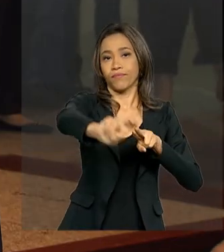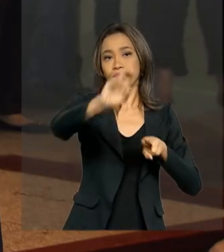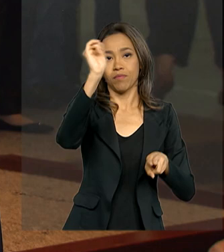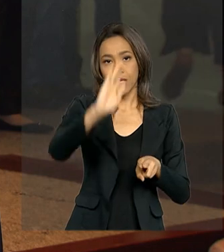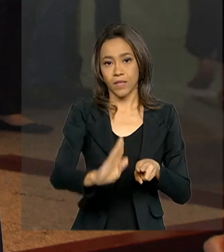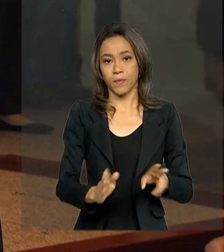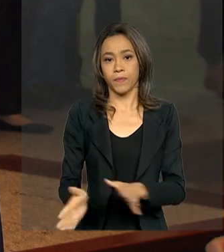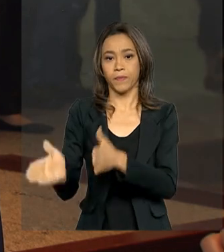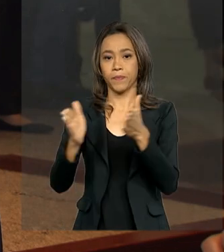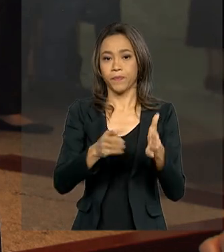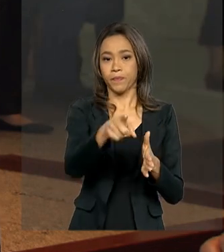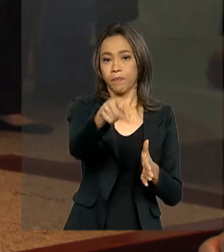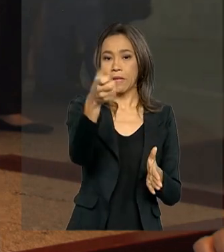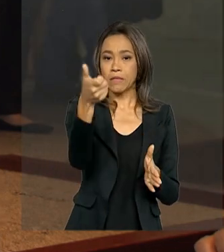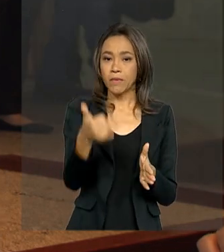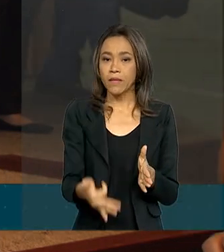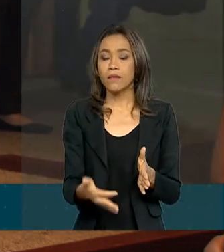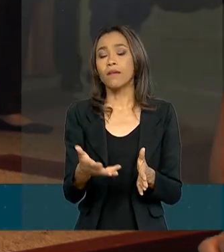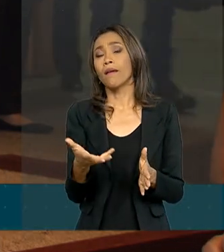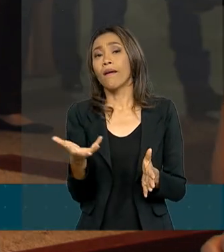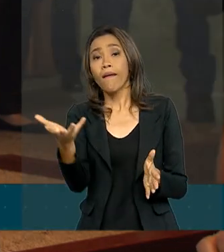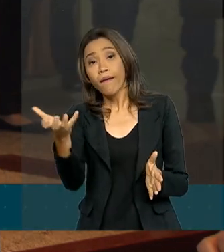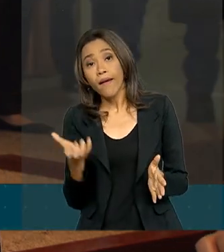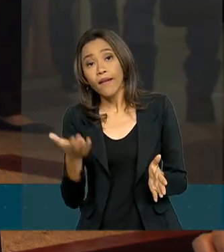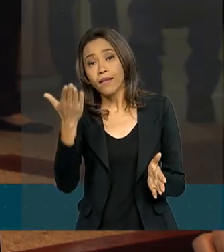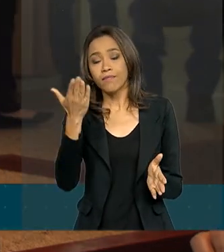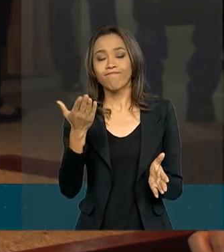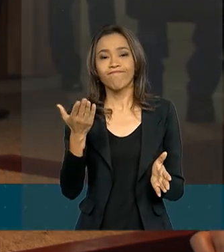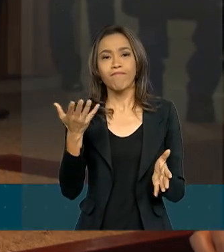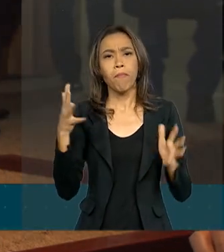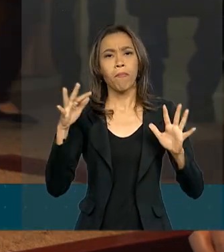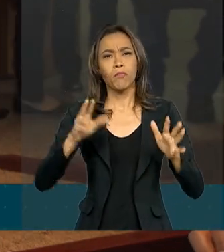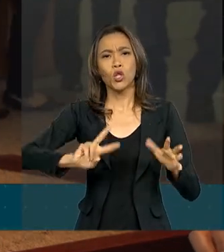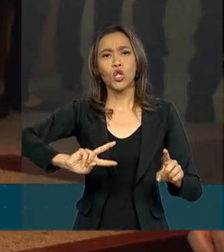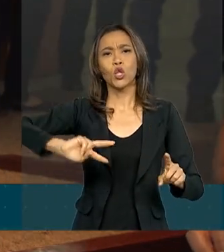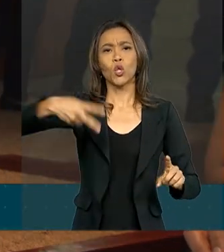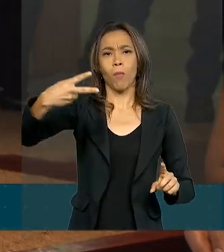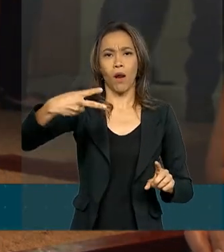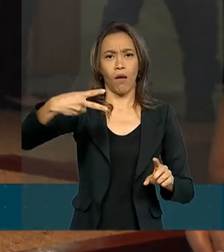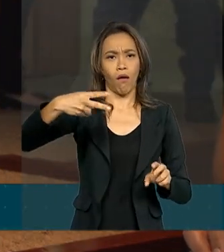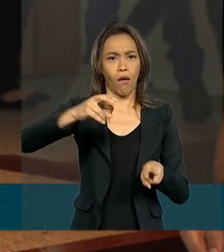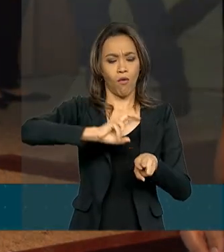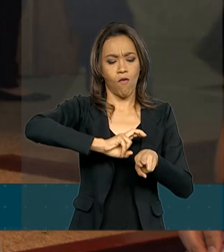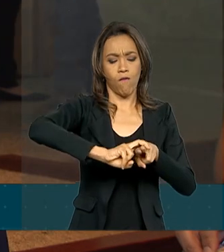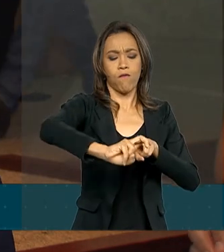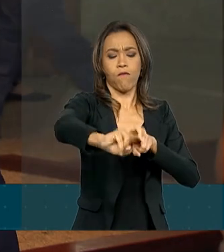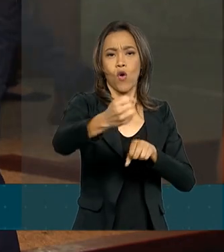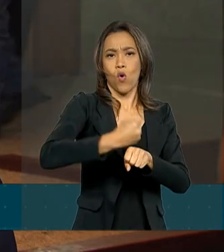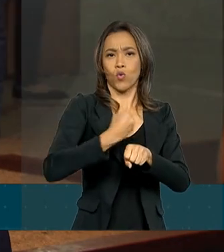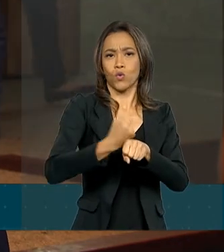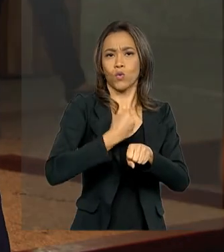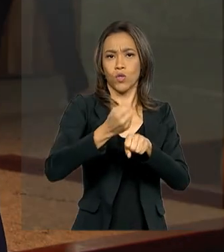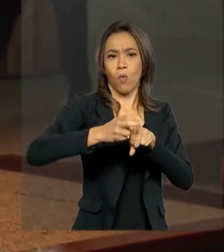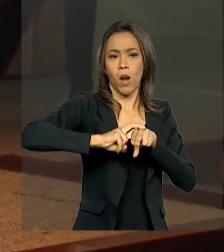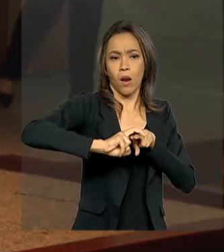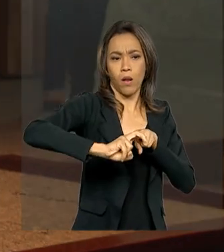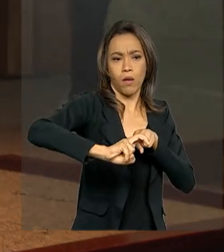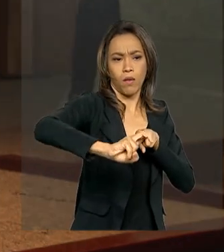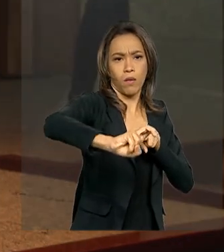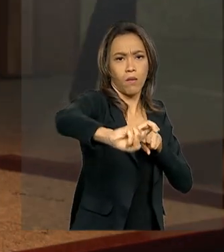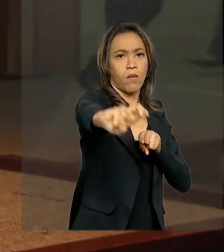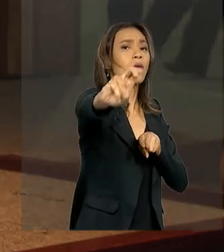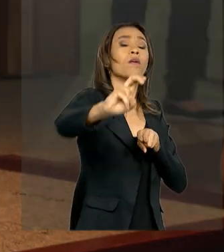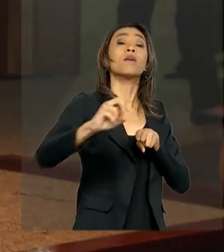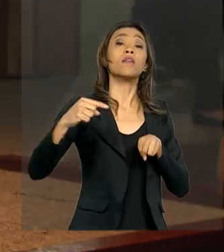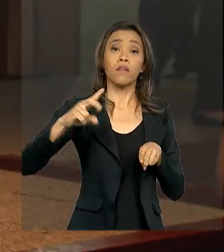A gente quer ver a participação do modo ferroviário dobrando na nossa matriz, isso em oito anos, com os investimentos que serão